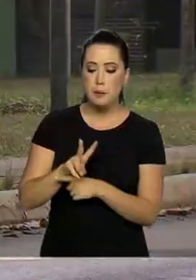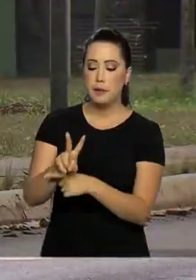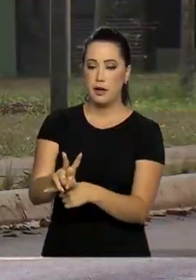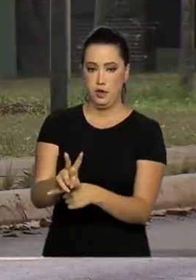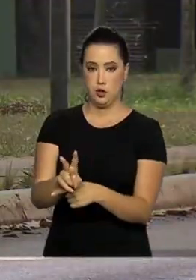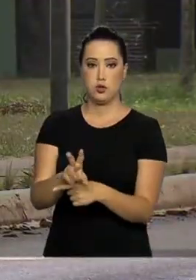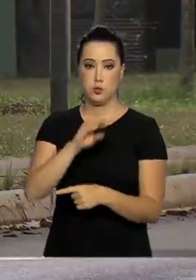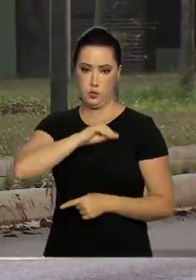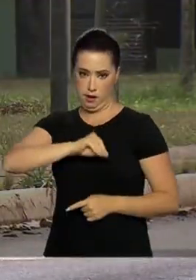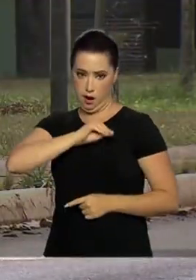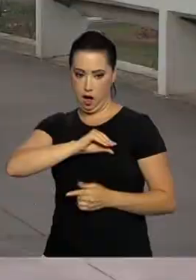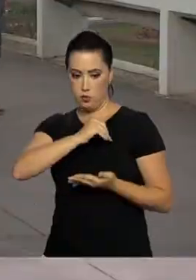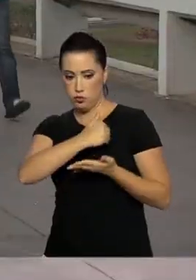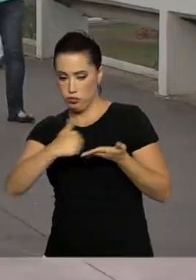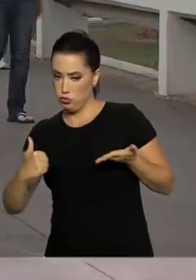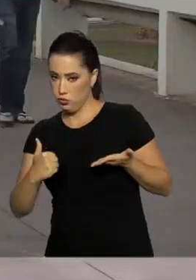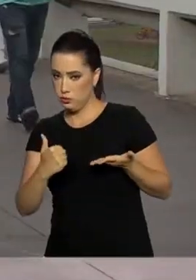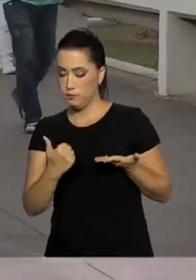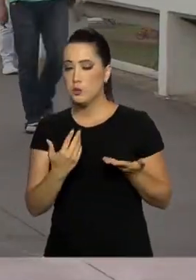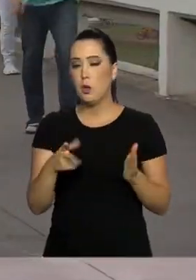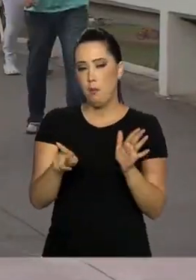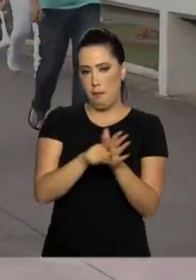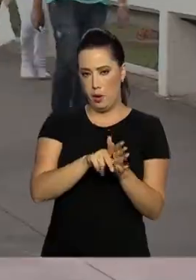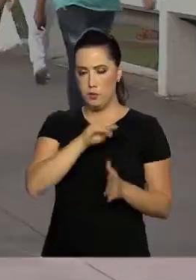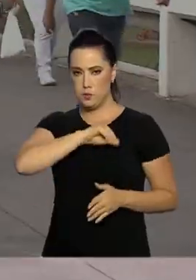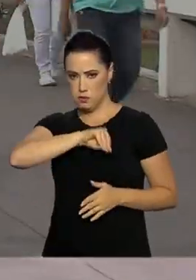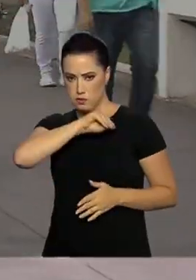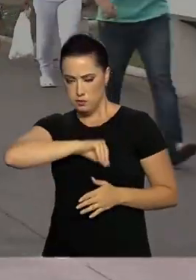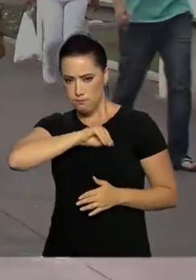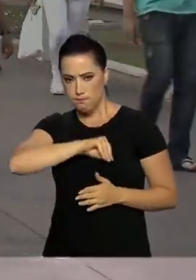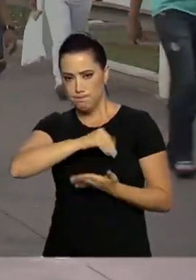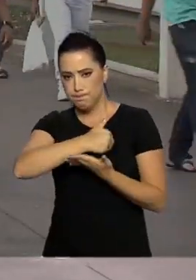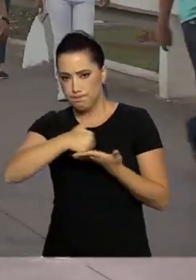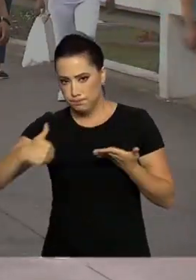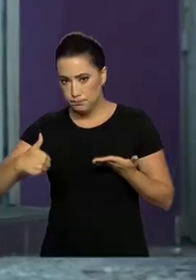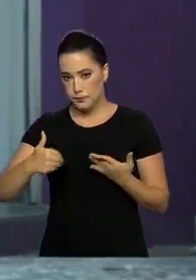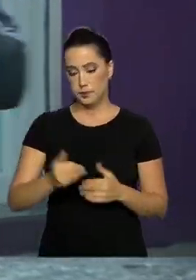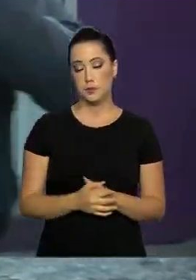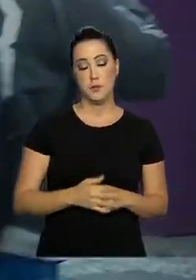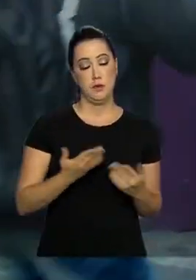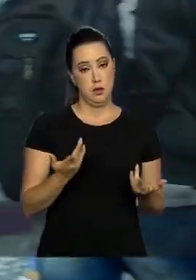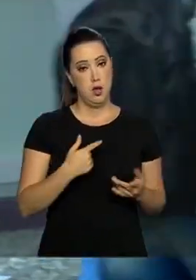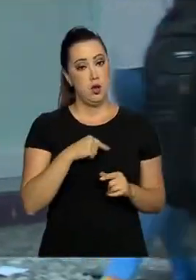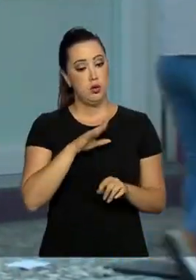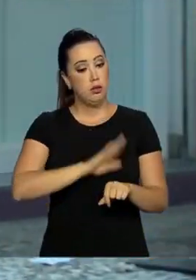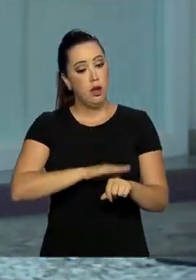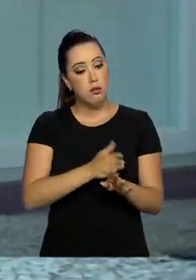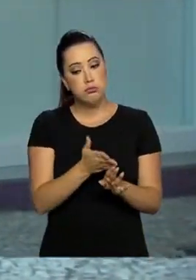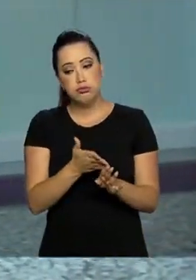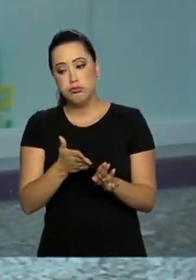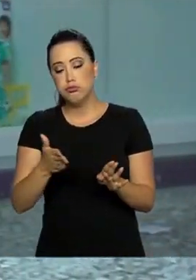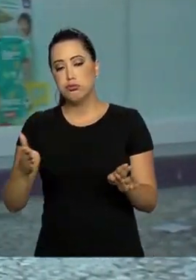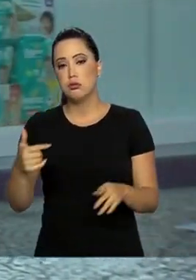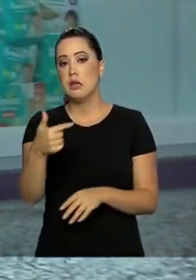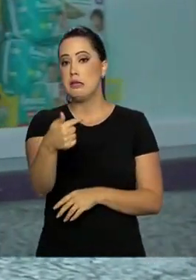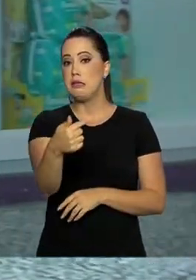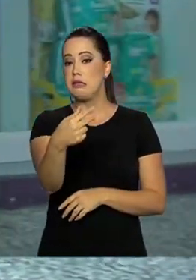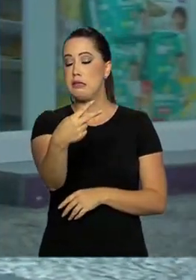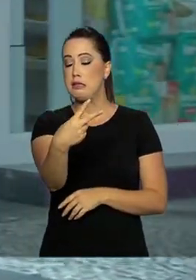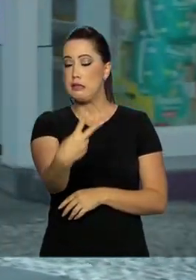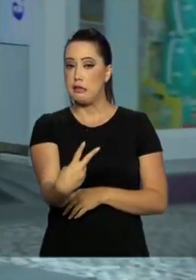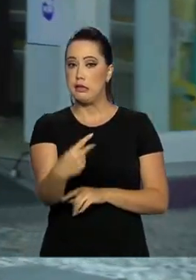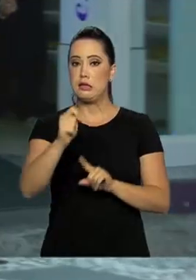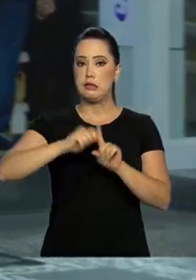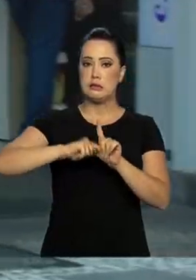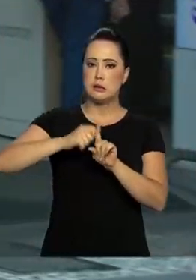consignados, aqueles descontados diretamente na folha de pagamento, com prazo de até 72 meses